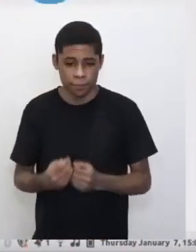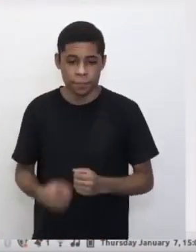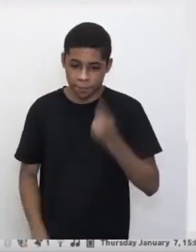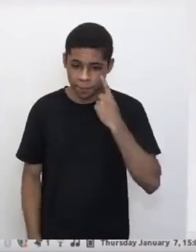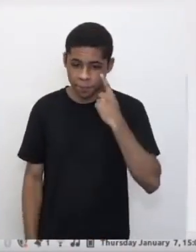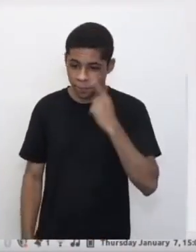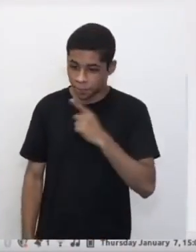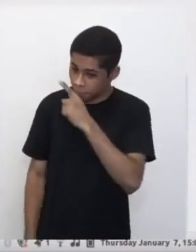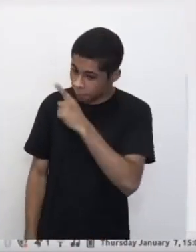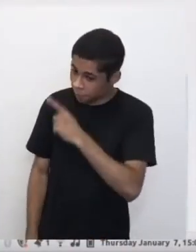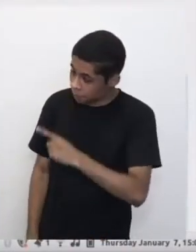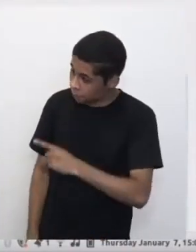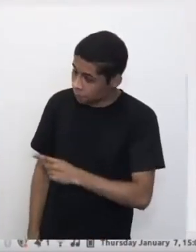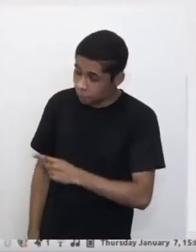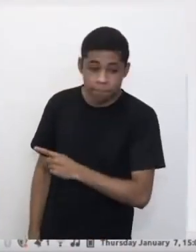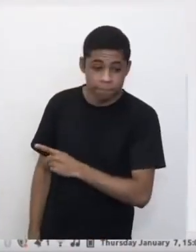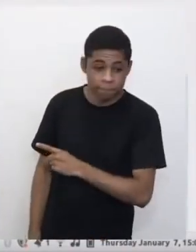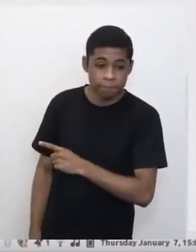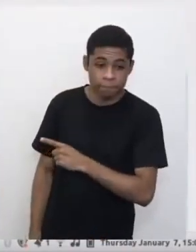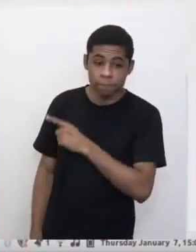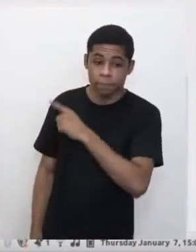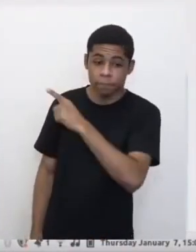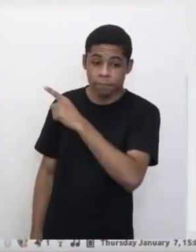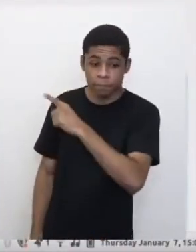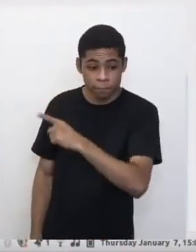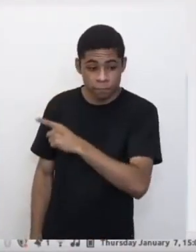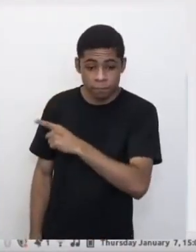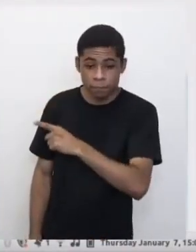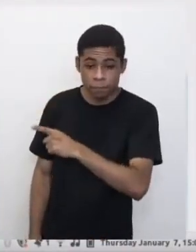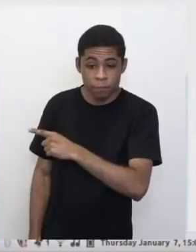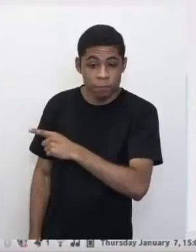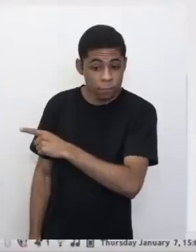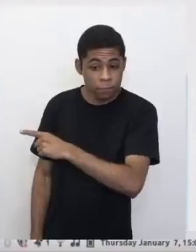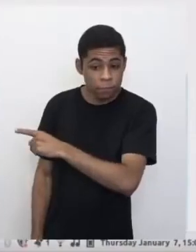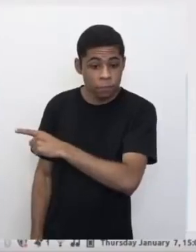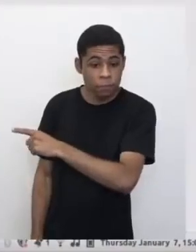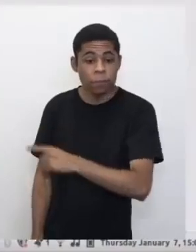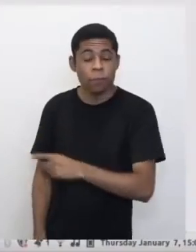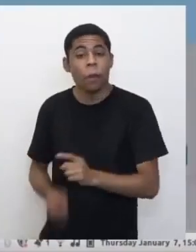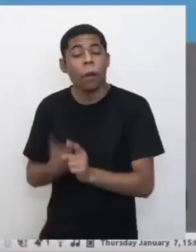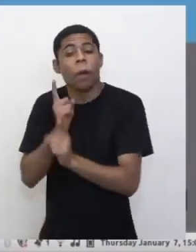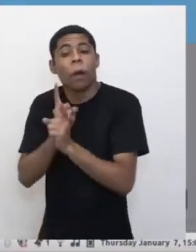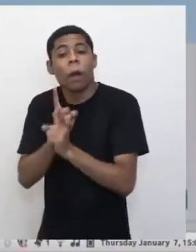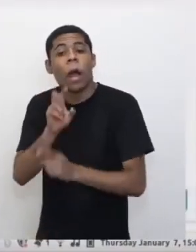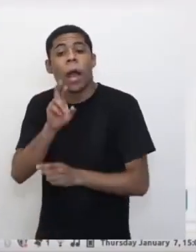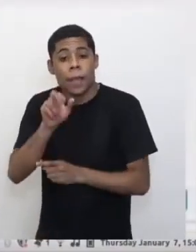descer a tela e vir aqui no Acesso Rápido em Consultar R.A.